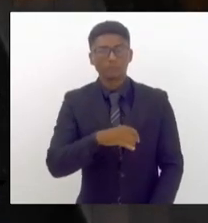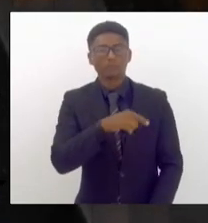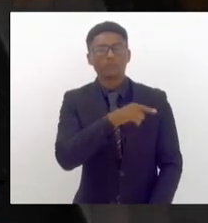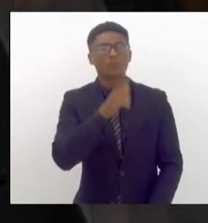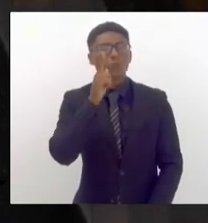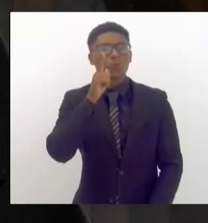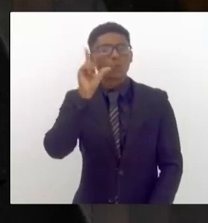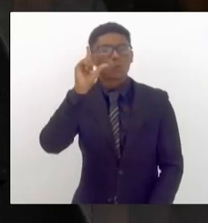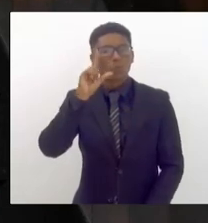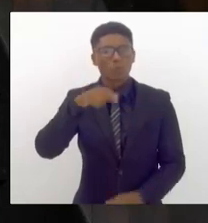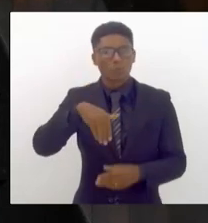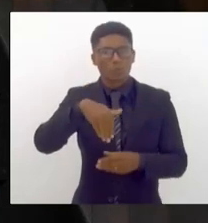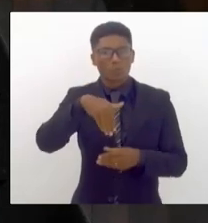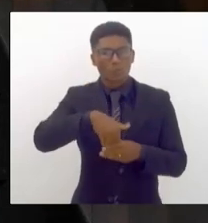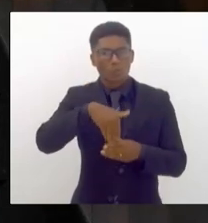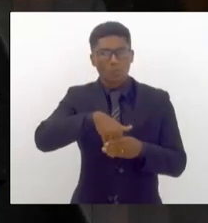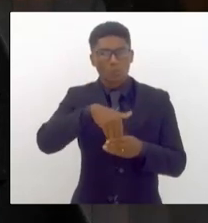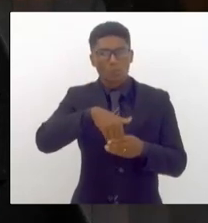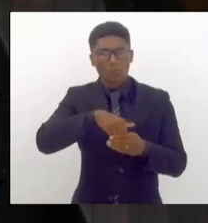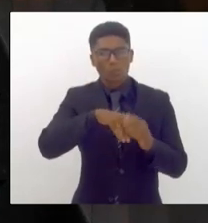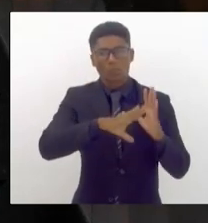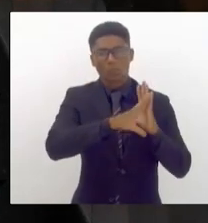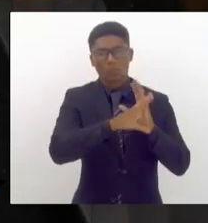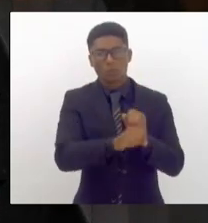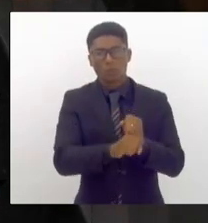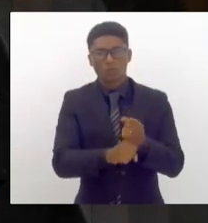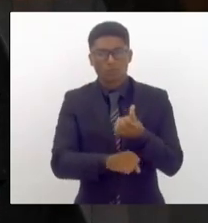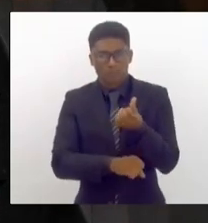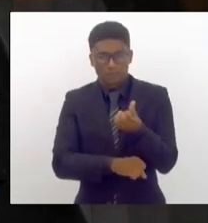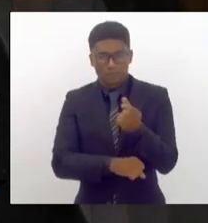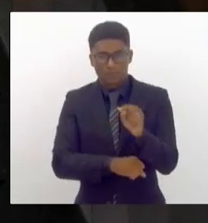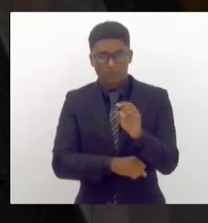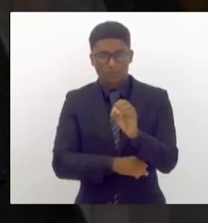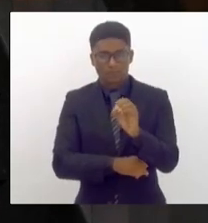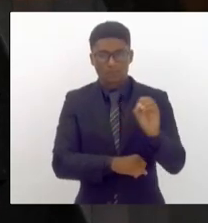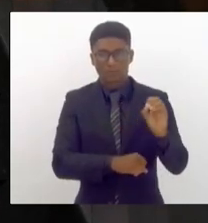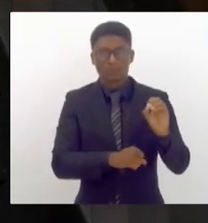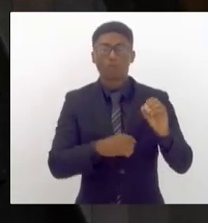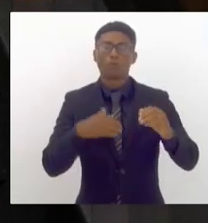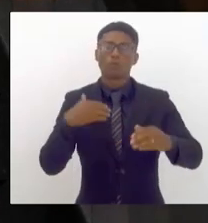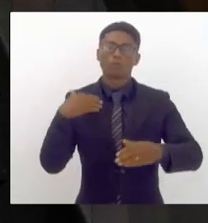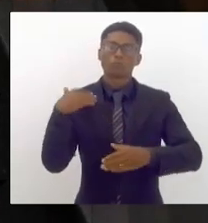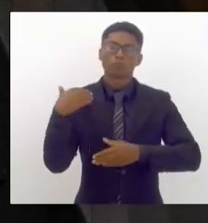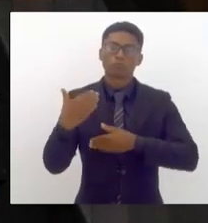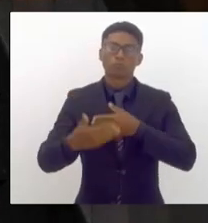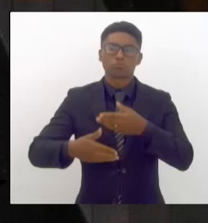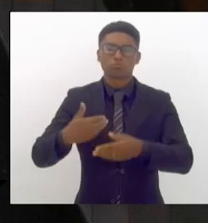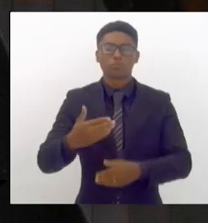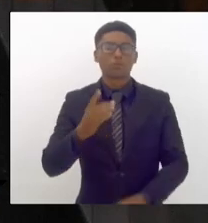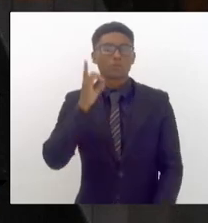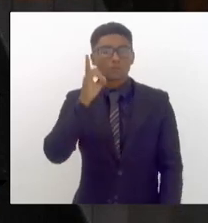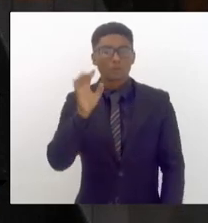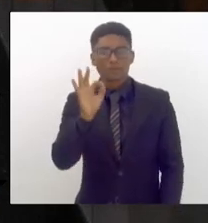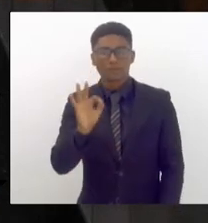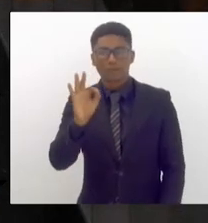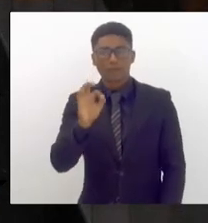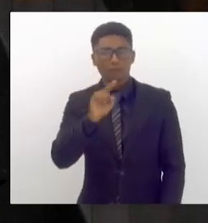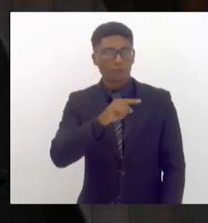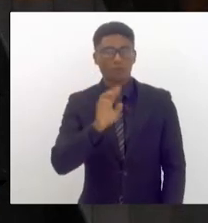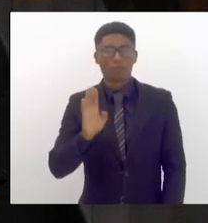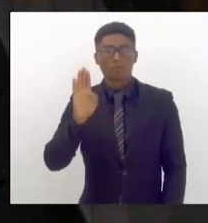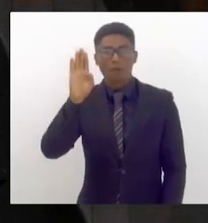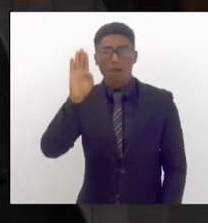aproximadamente seis mil votos, mas vem a candidatura pra deputado federal, obteve